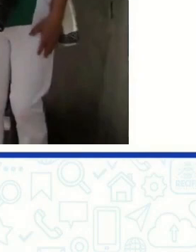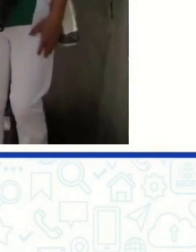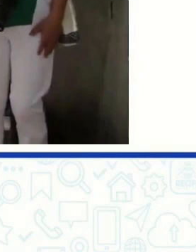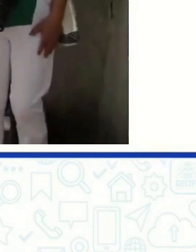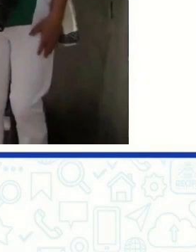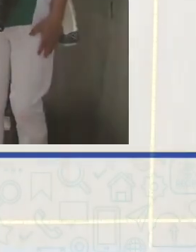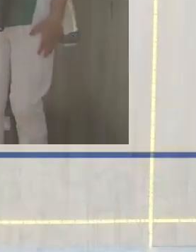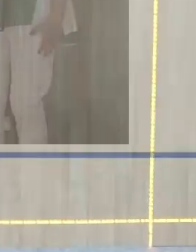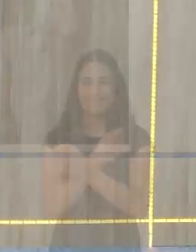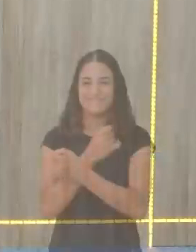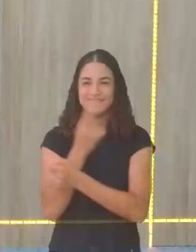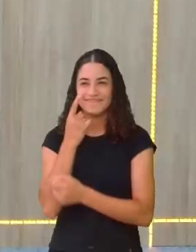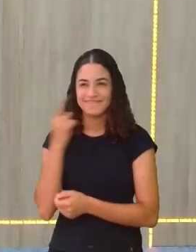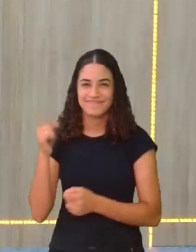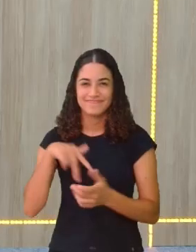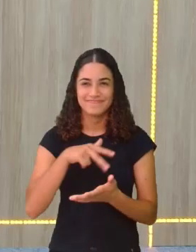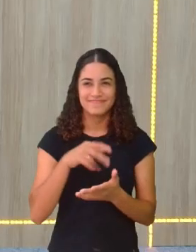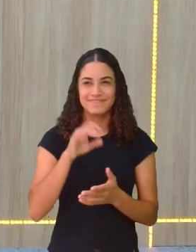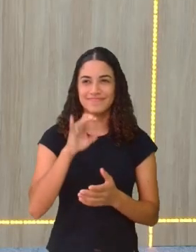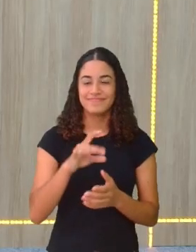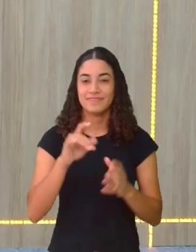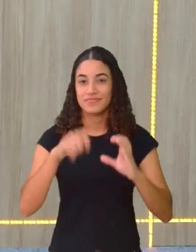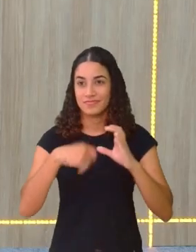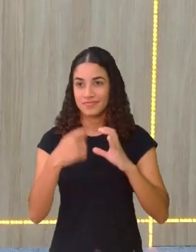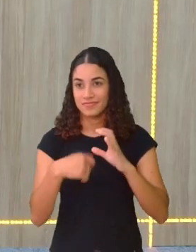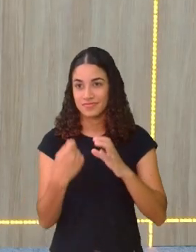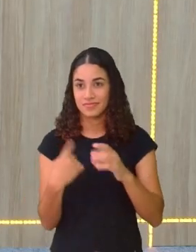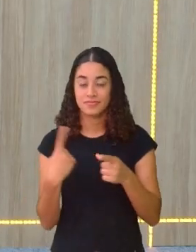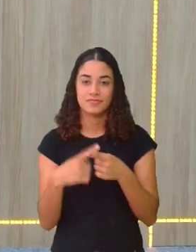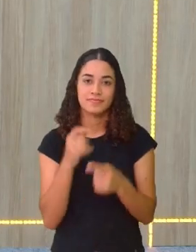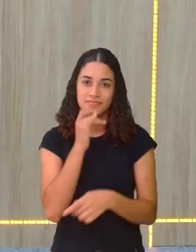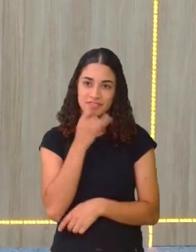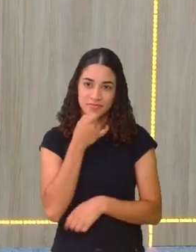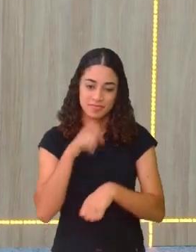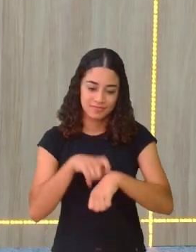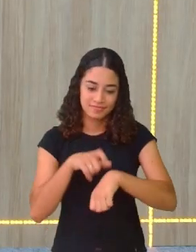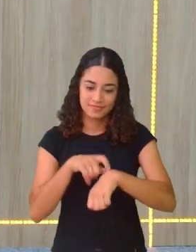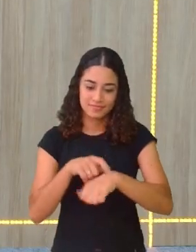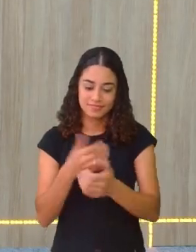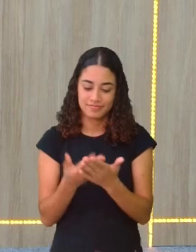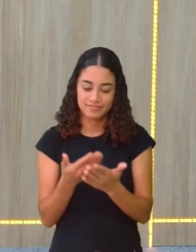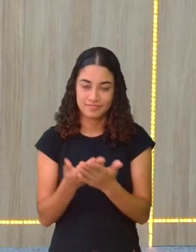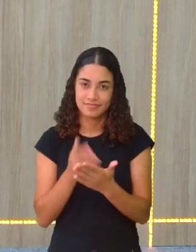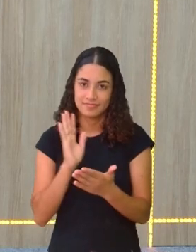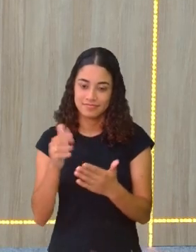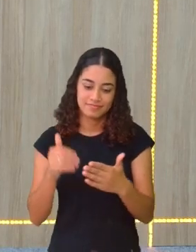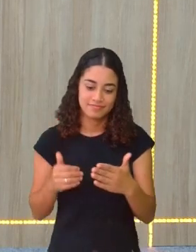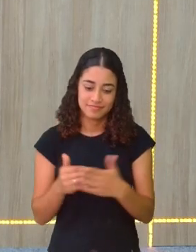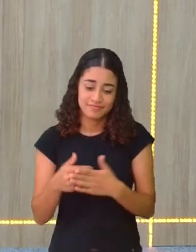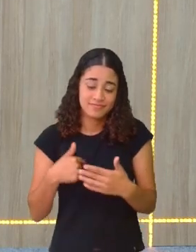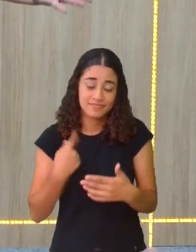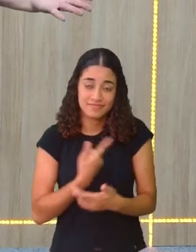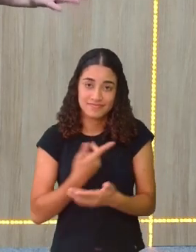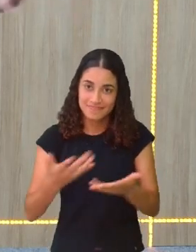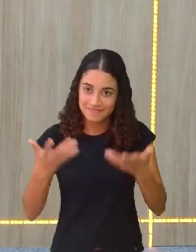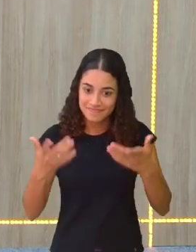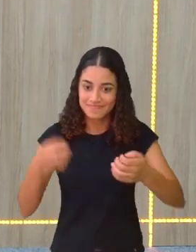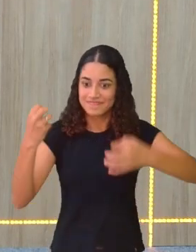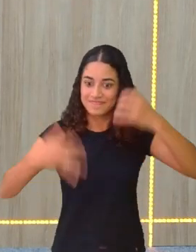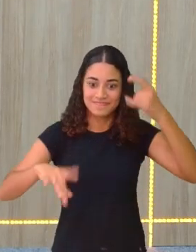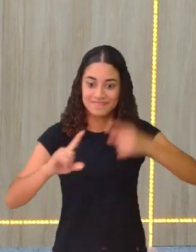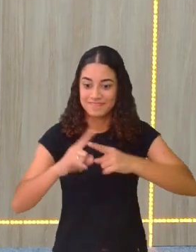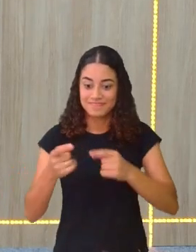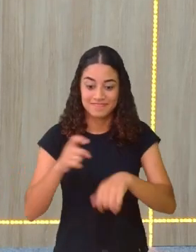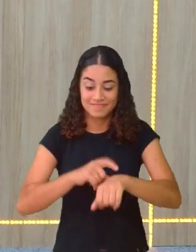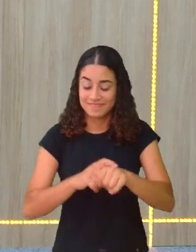Lindo o Reisado. Botei só o vídeo, porque, infelizmente, o tempo da aula, né? A gente quer fazer muita coisa, mas o